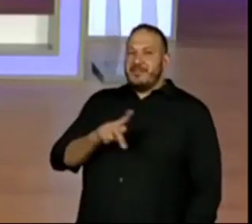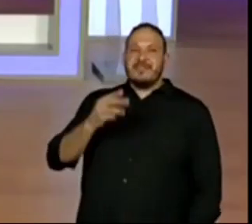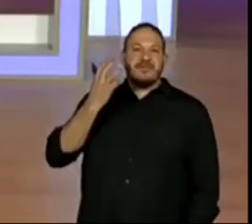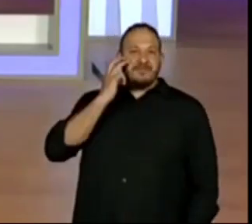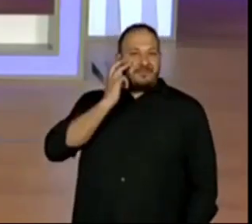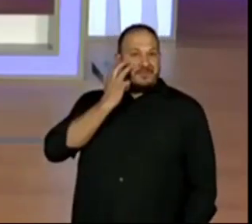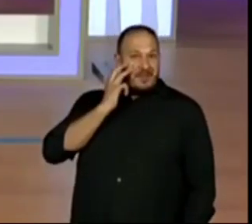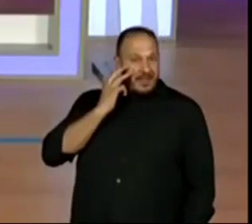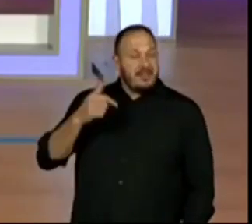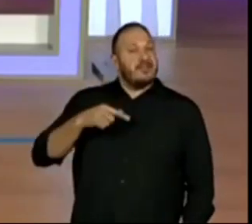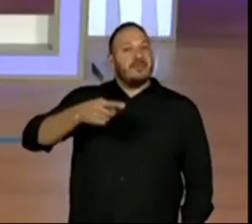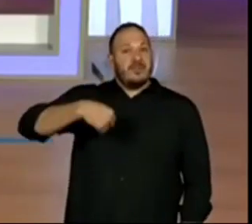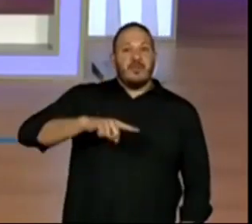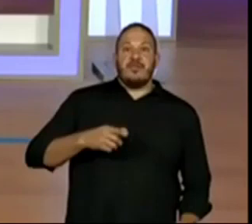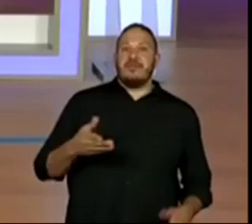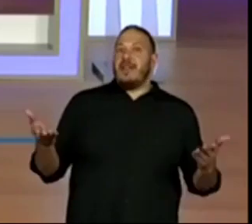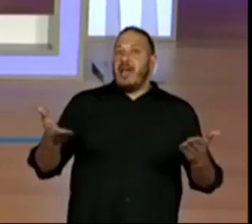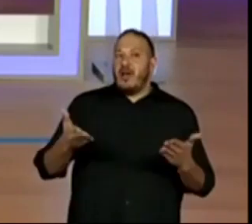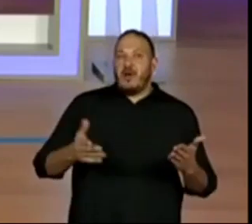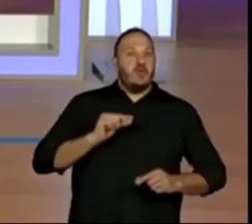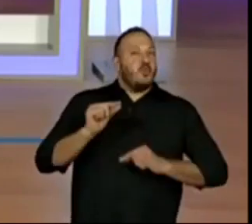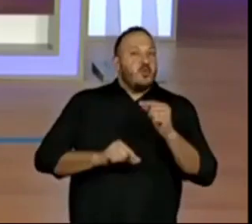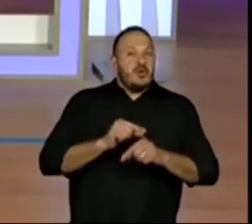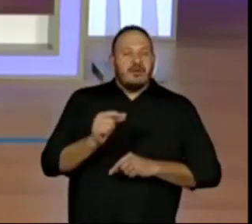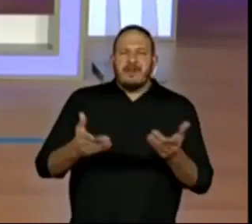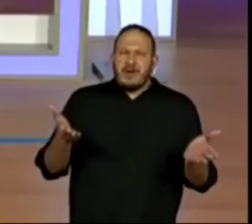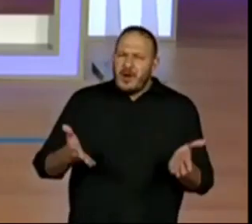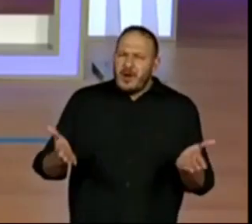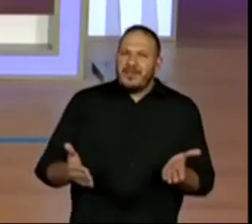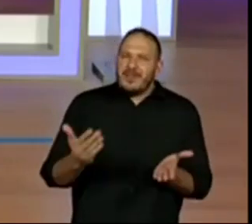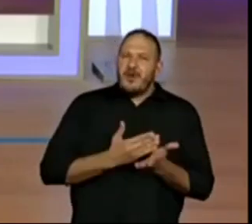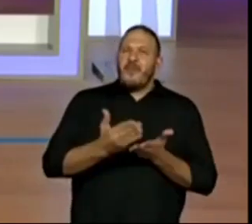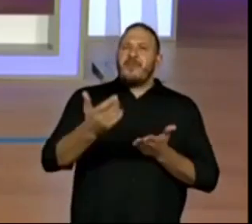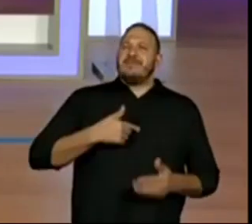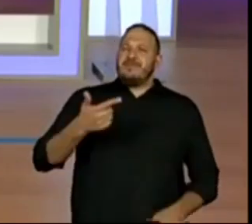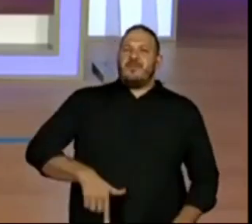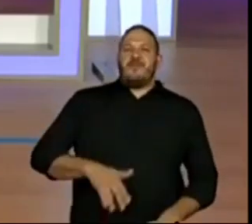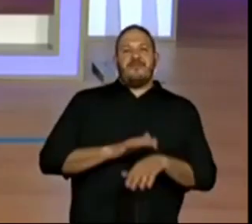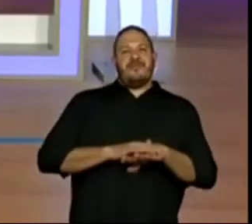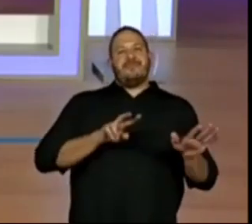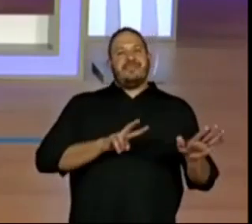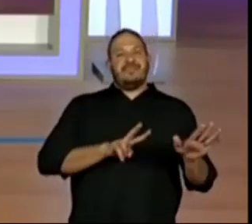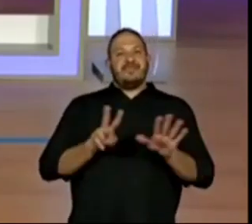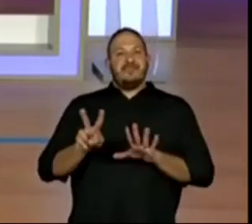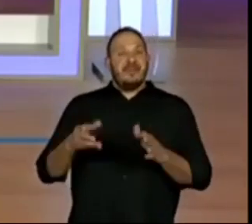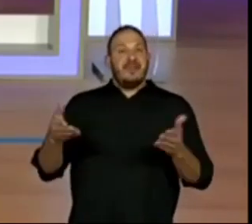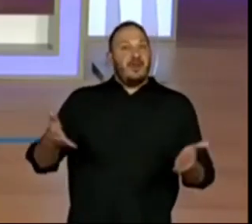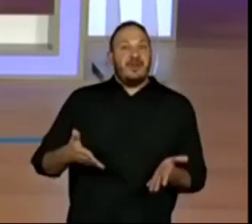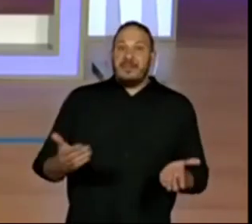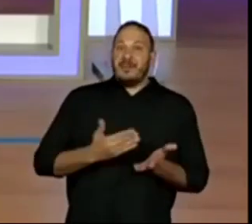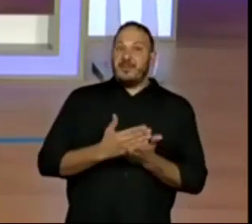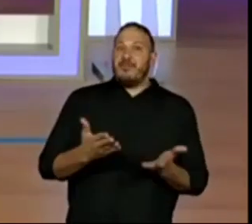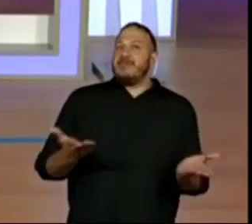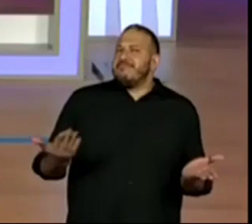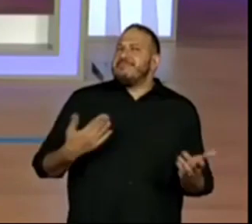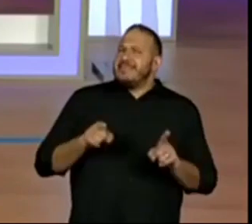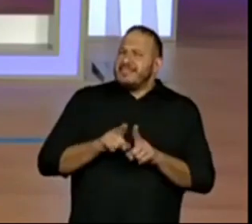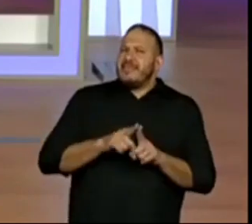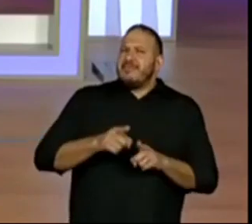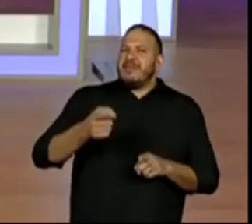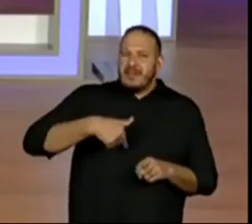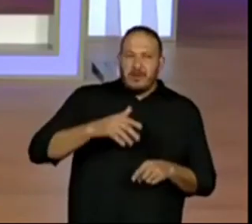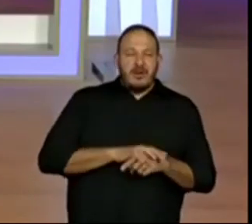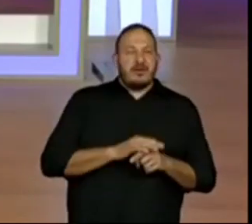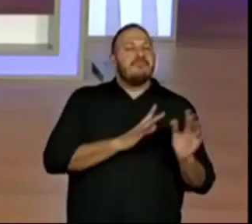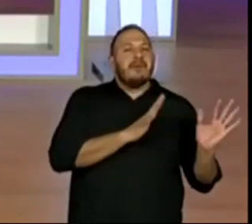Oliveira e nós estamos começando mais uma semana e começando e ao mesmo tempo fechando